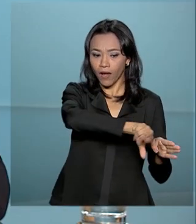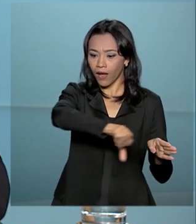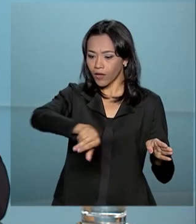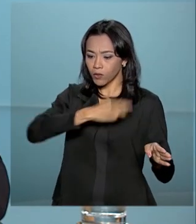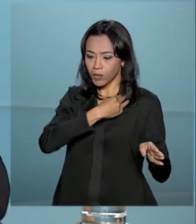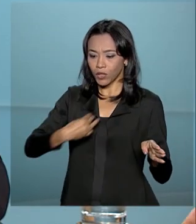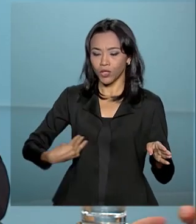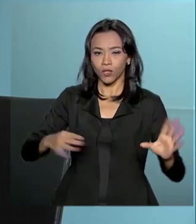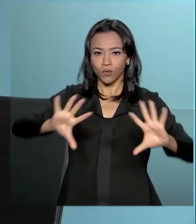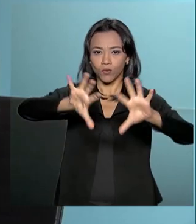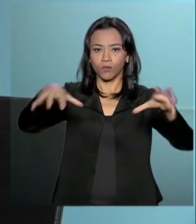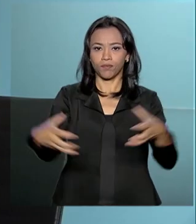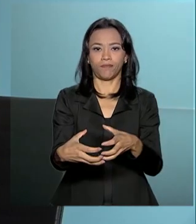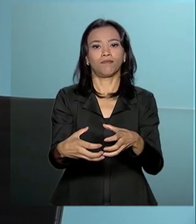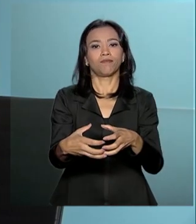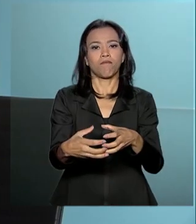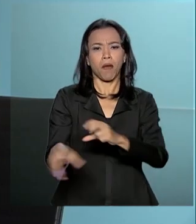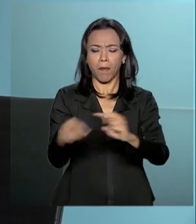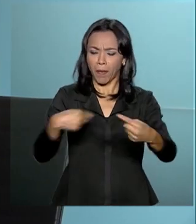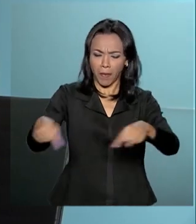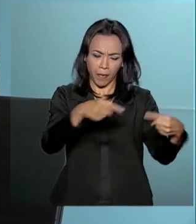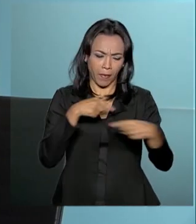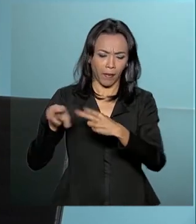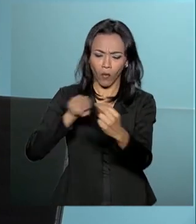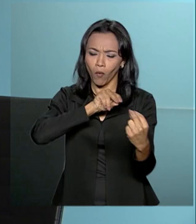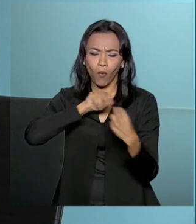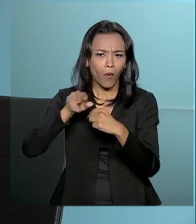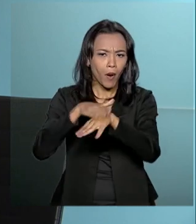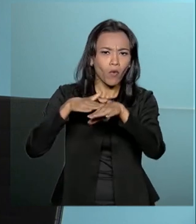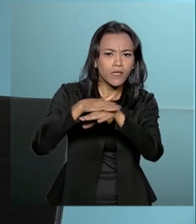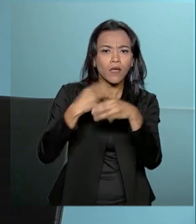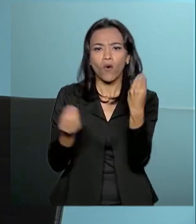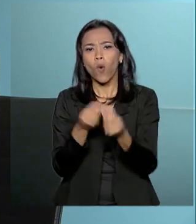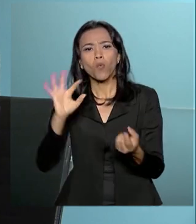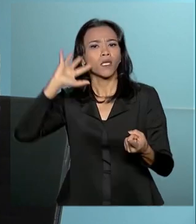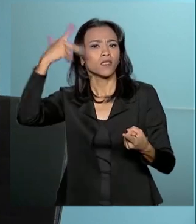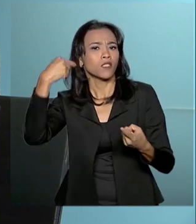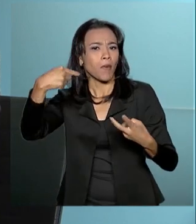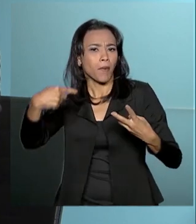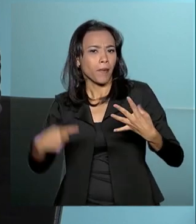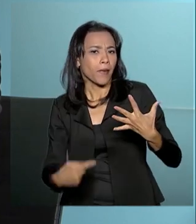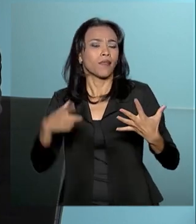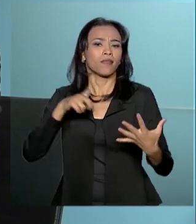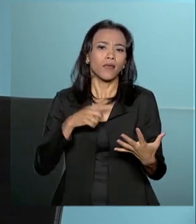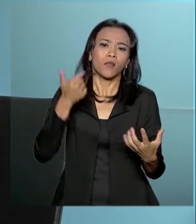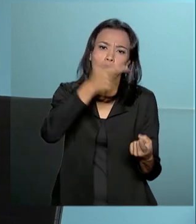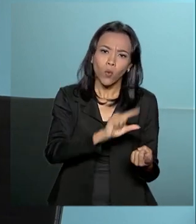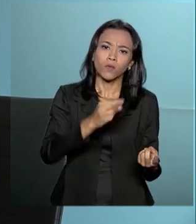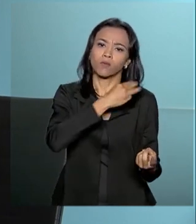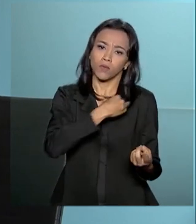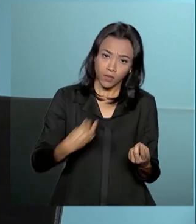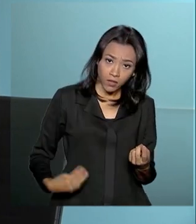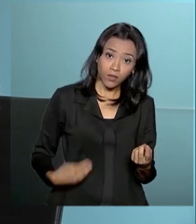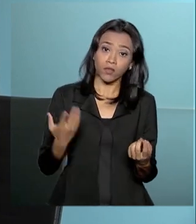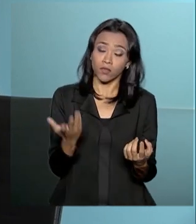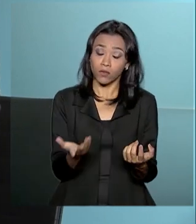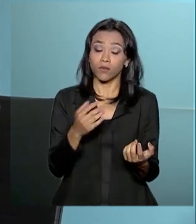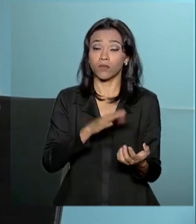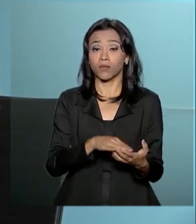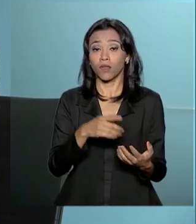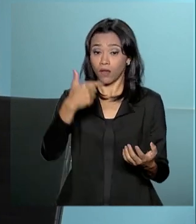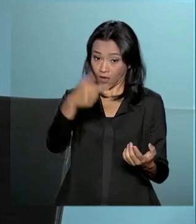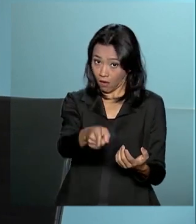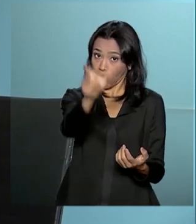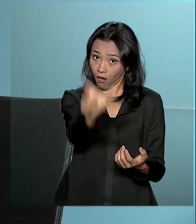atores, a gente tem um peso maior na decisão. Temos o ministro Paulo Guedes, o ministro Moro, o ministro Roberto,